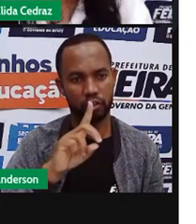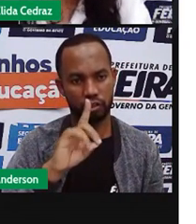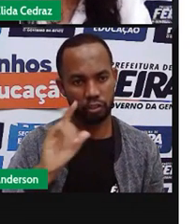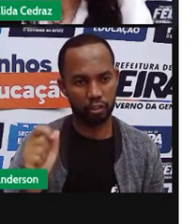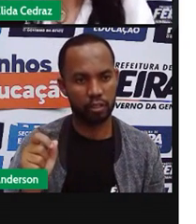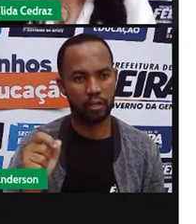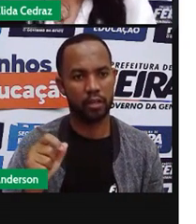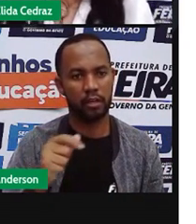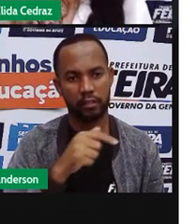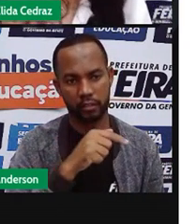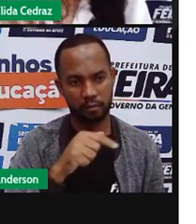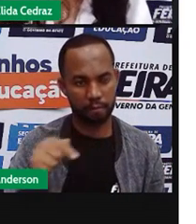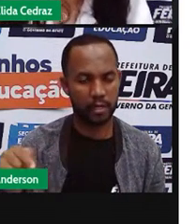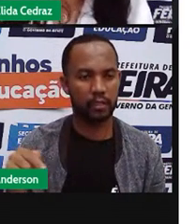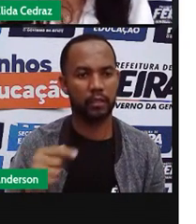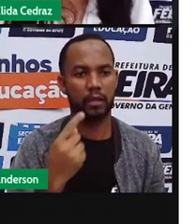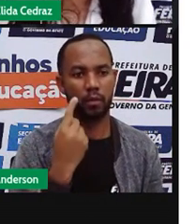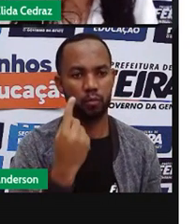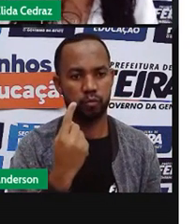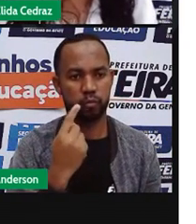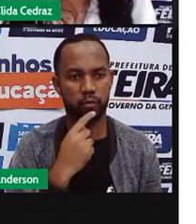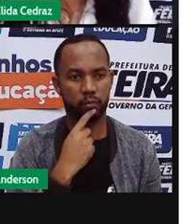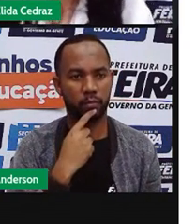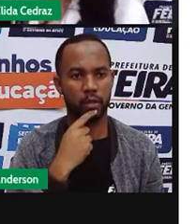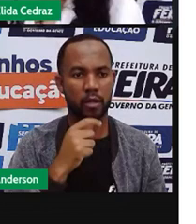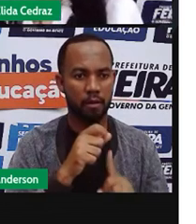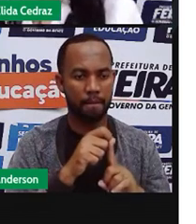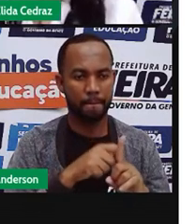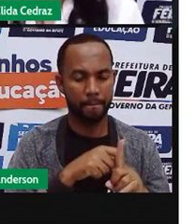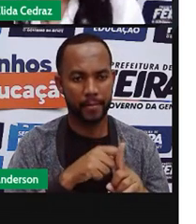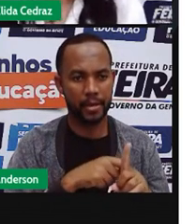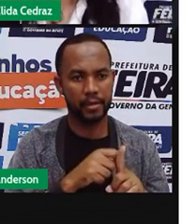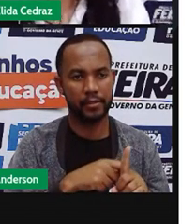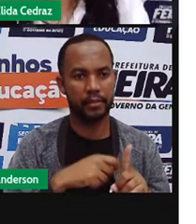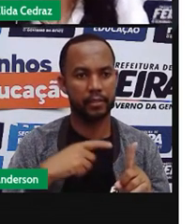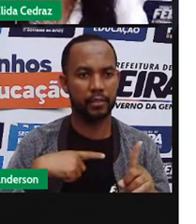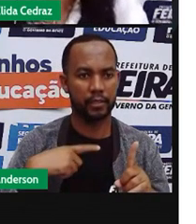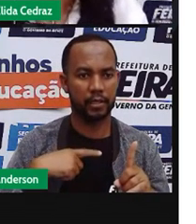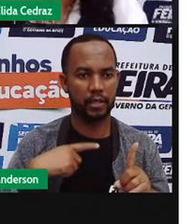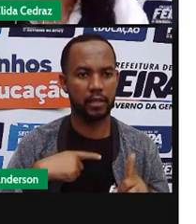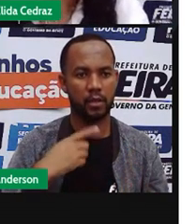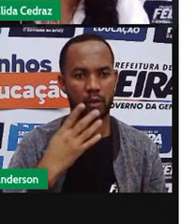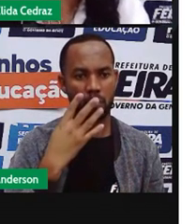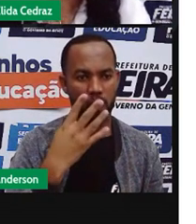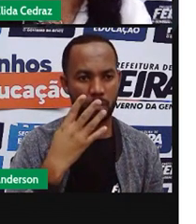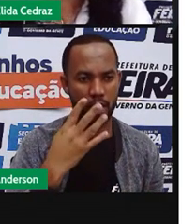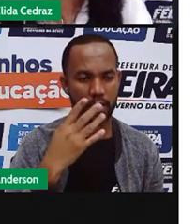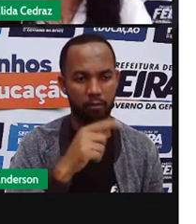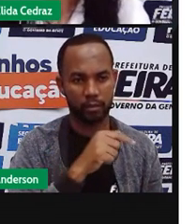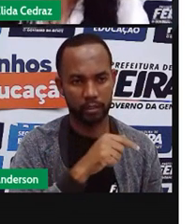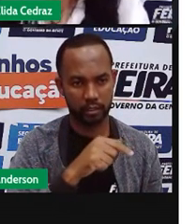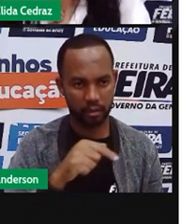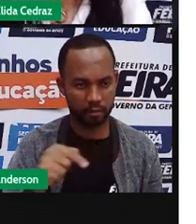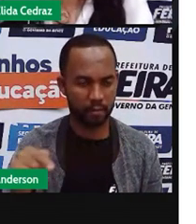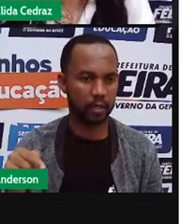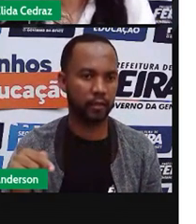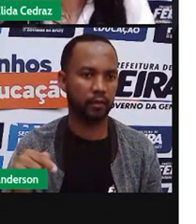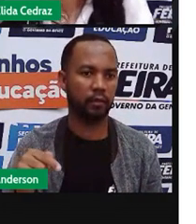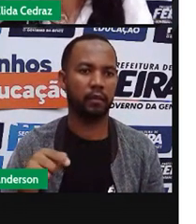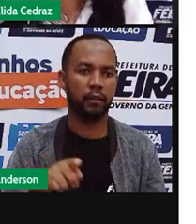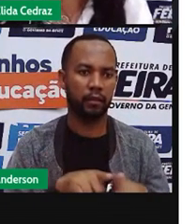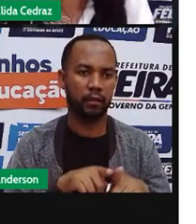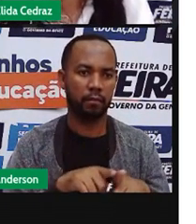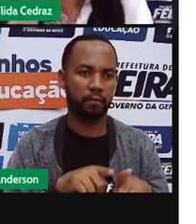semana então o mês de julho nós temos quatro semanas completas e